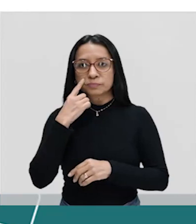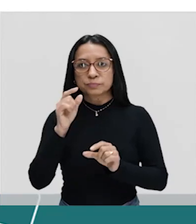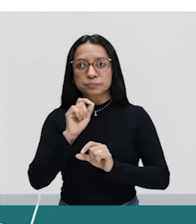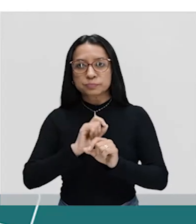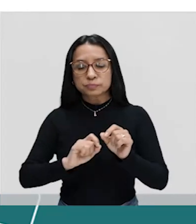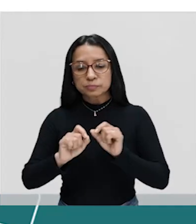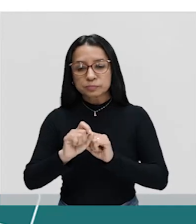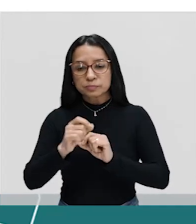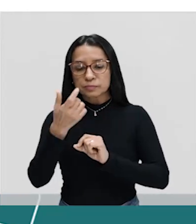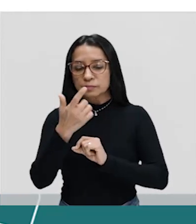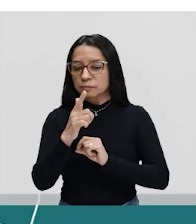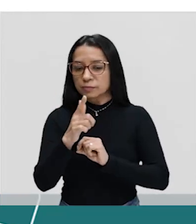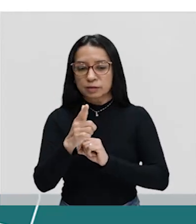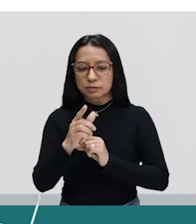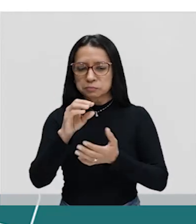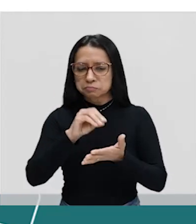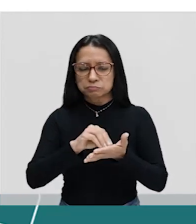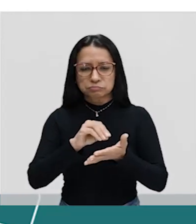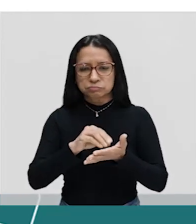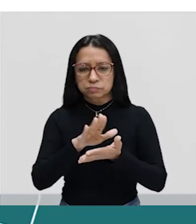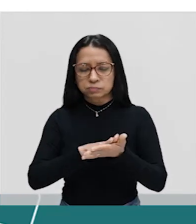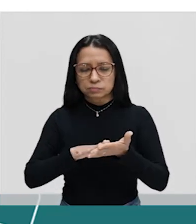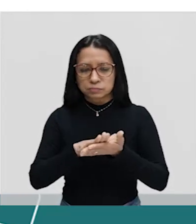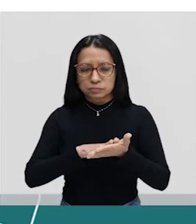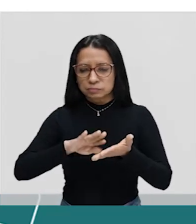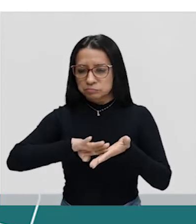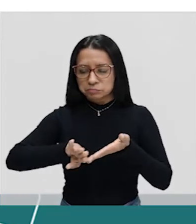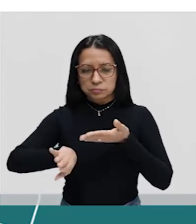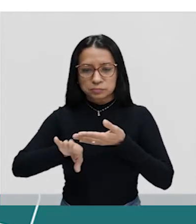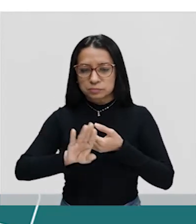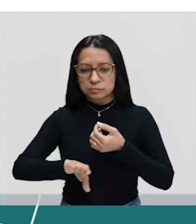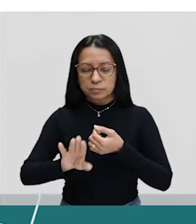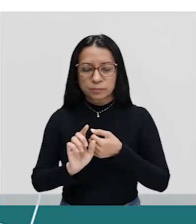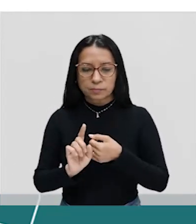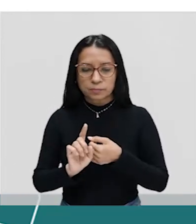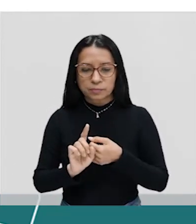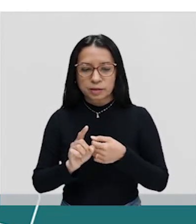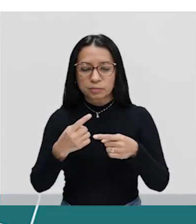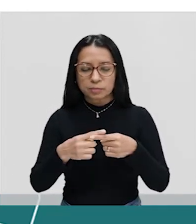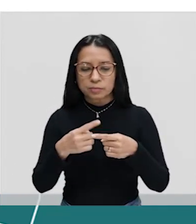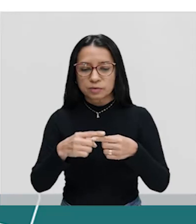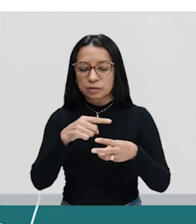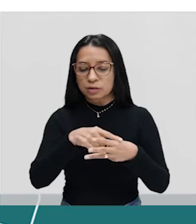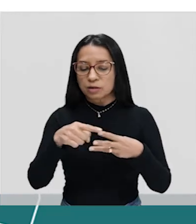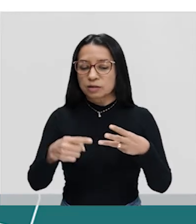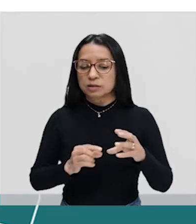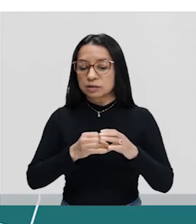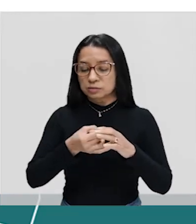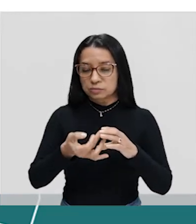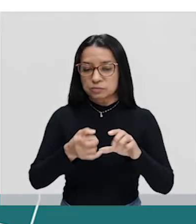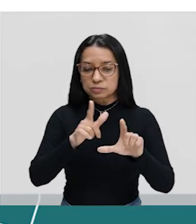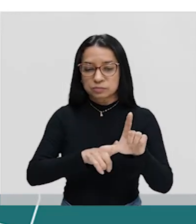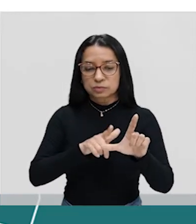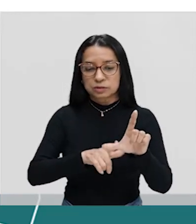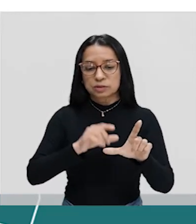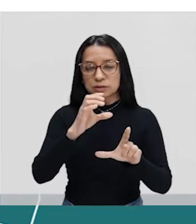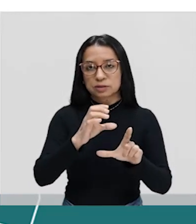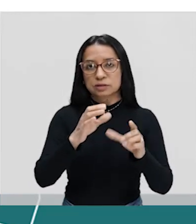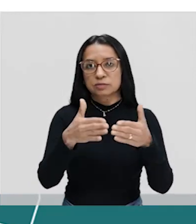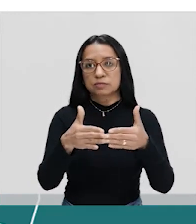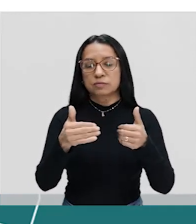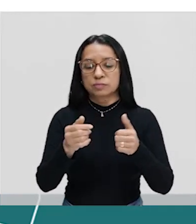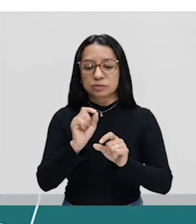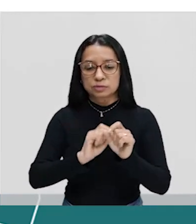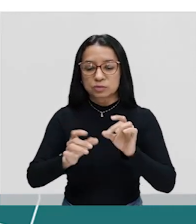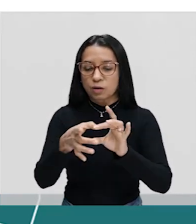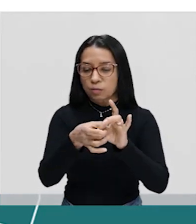aqui não tem sobra, né? Não ficou nenhum elemento de fora. Por quê? Porque foram dados três conjuntos e nesta letra C foi pedida a